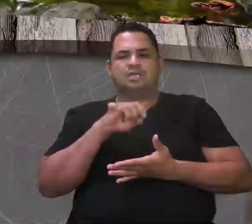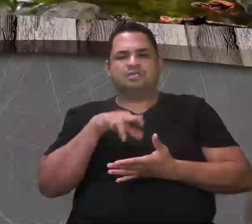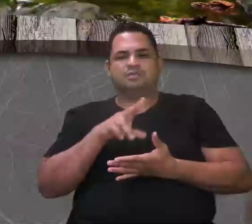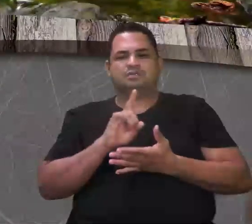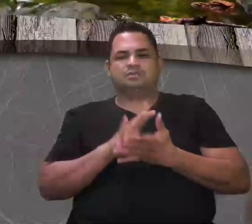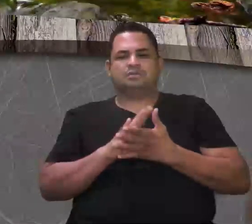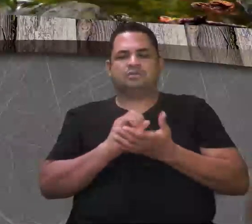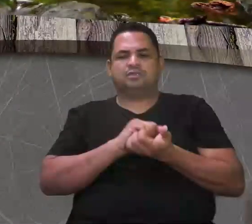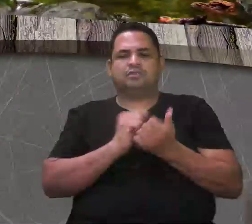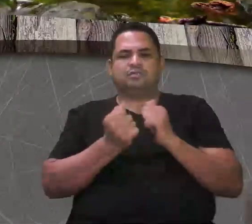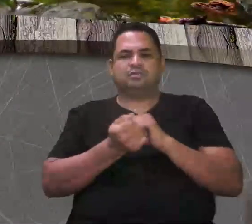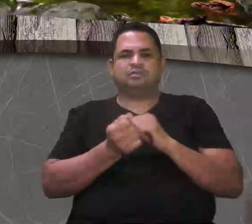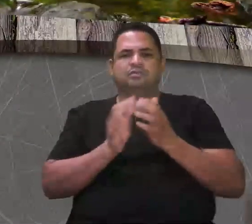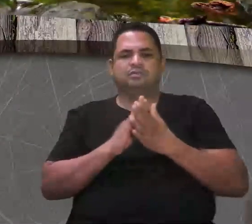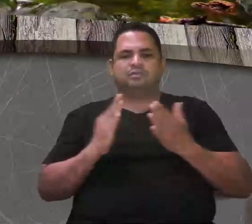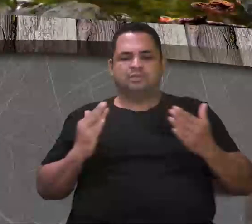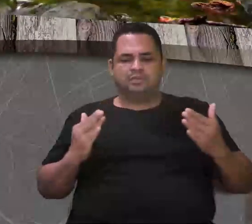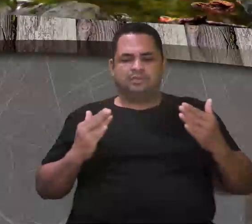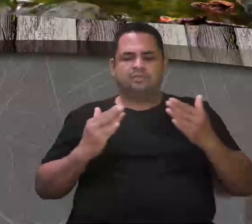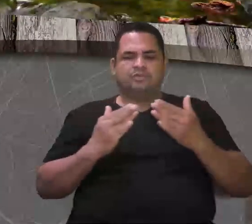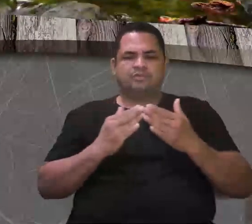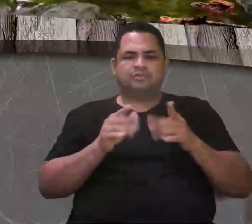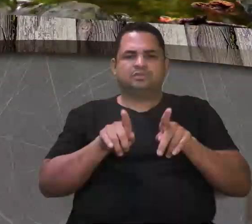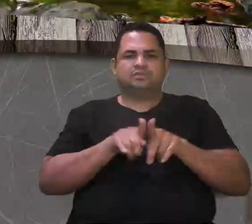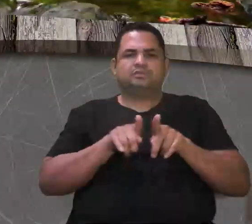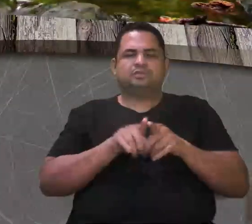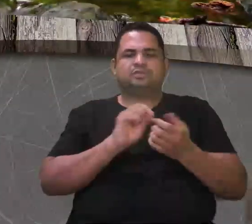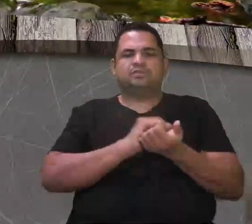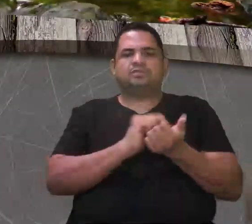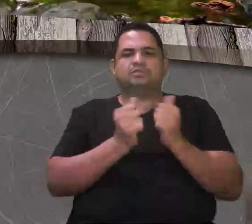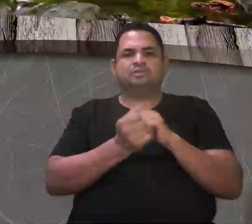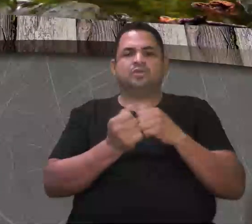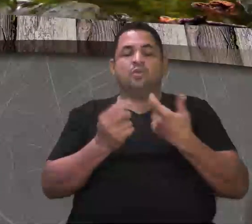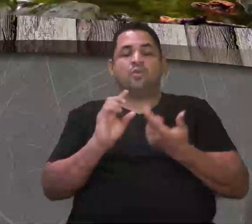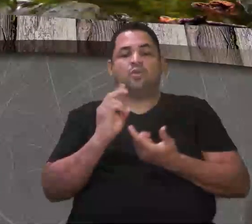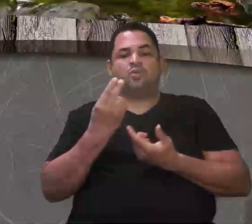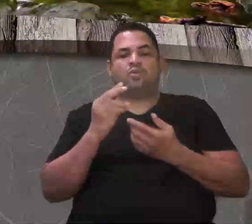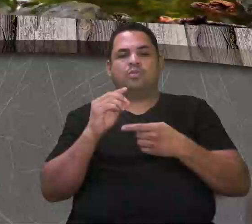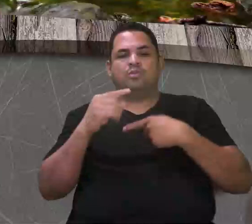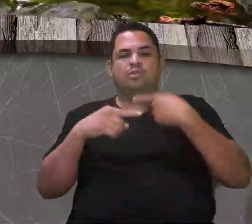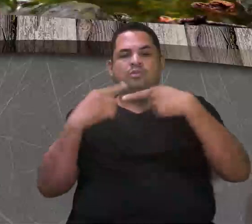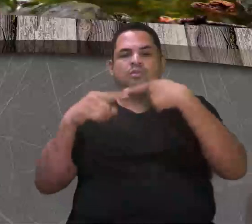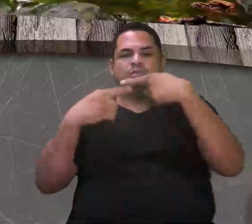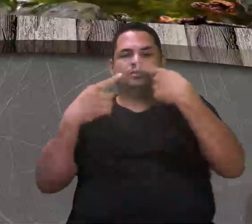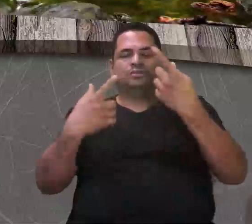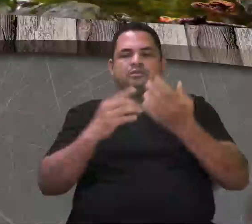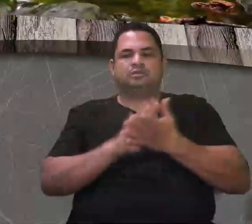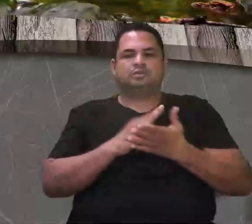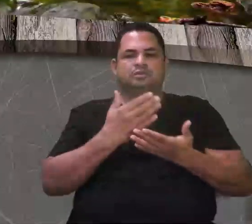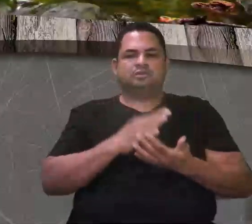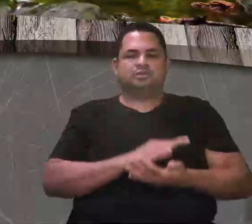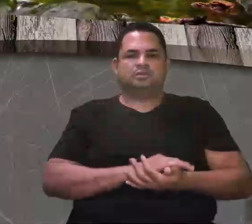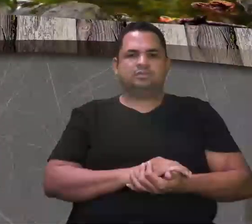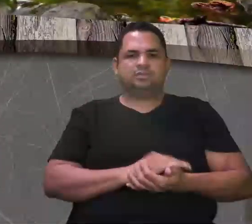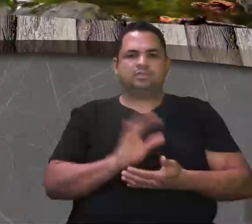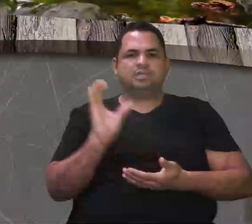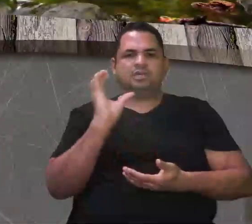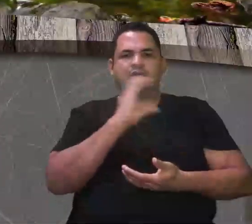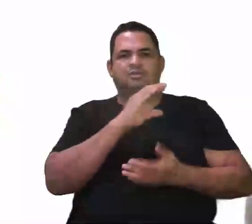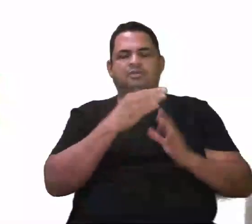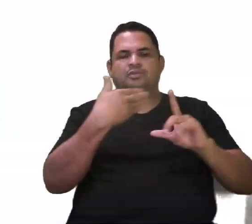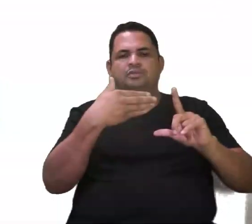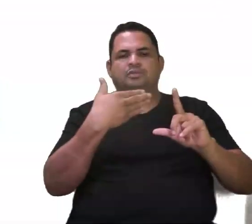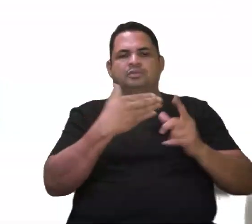adaptativa e a convergência adaptativa ou evolutiva. Certinho? Então, olha lá no quadro para rapidinho.